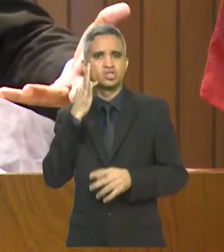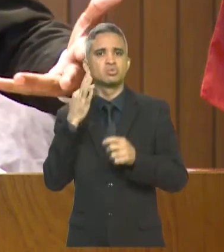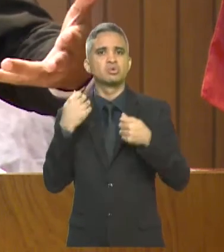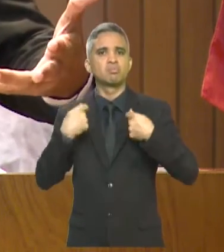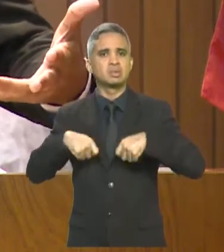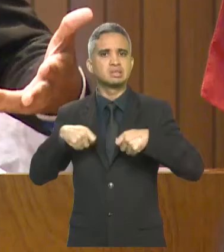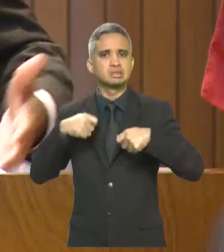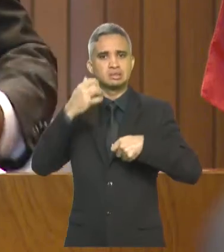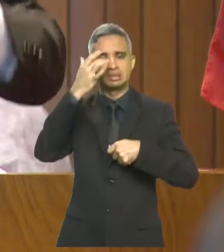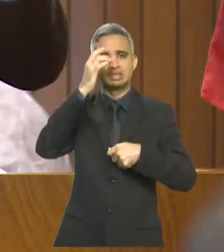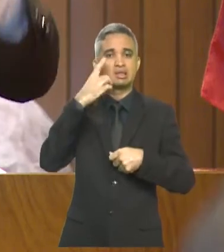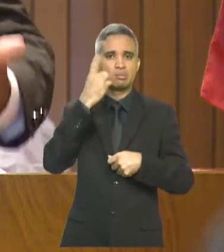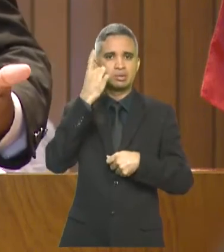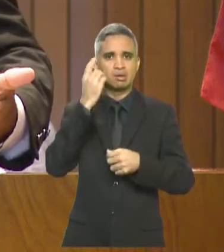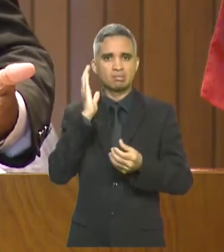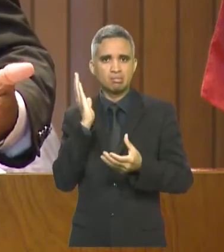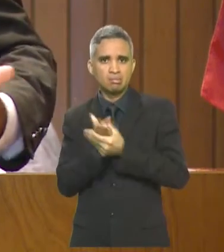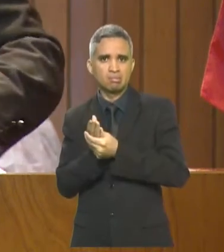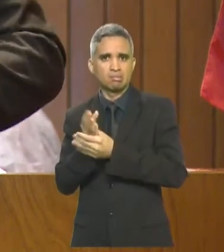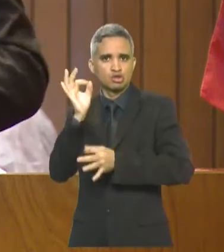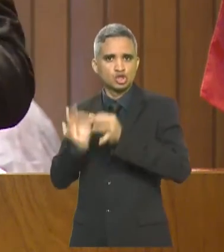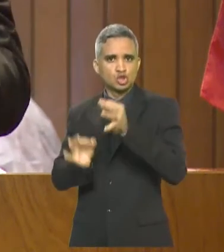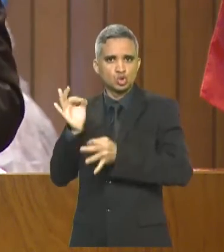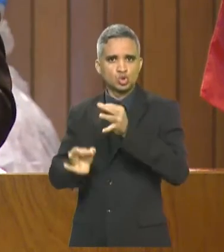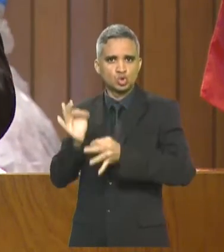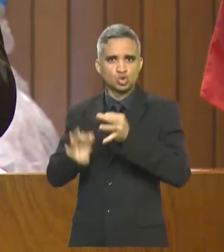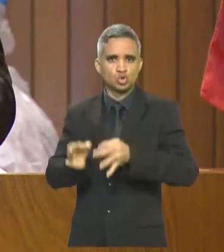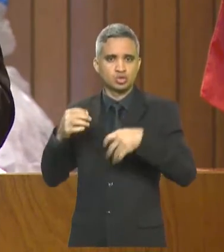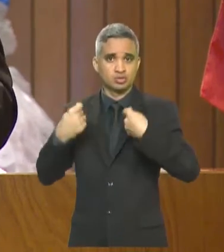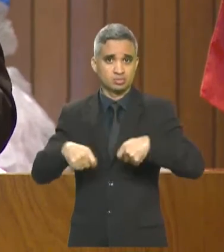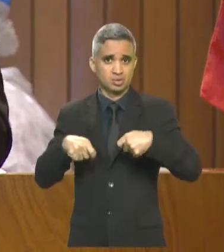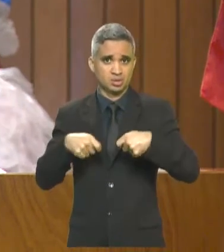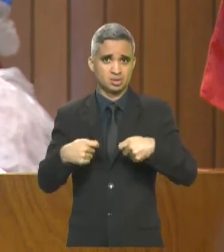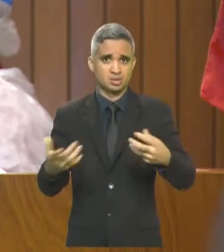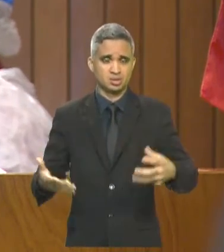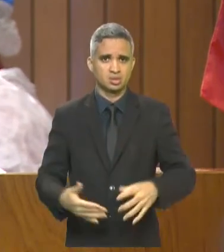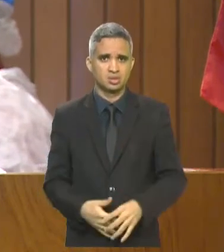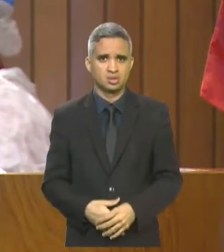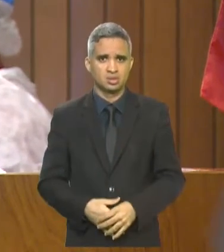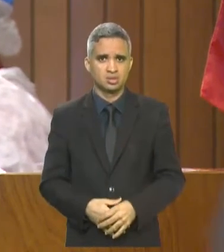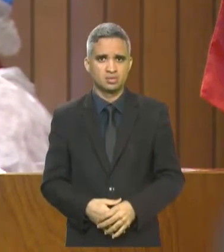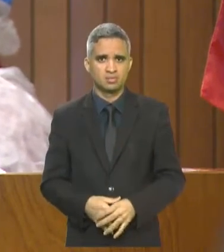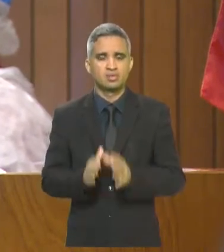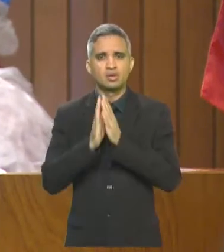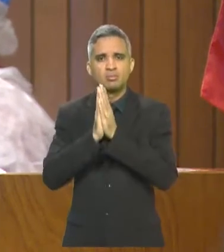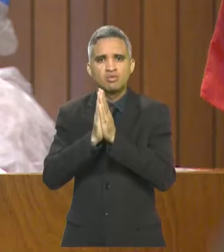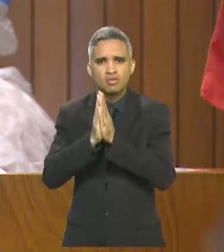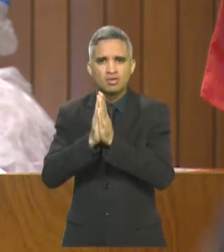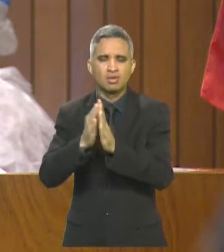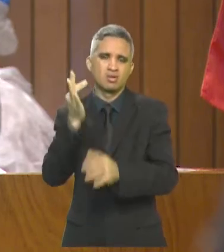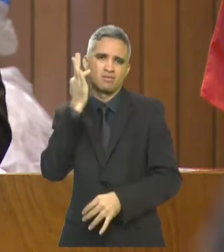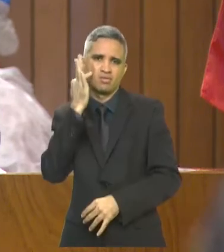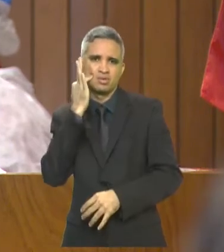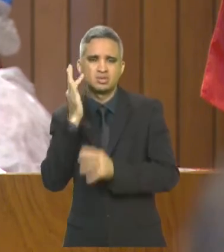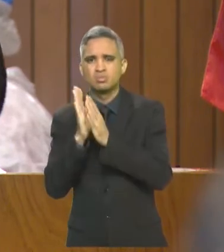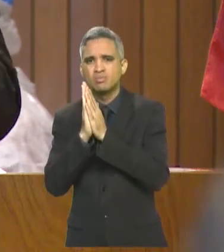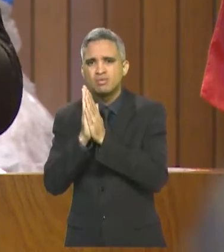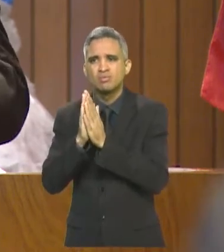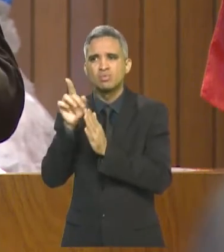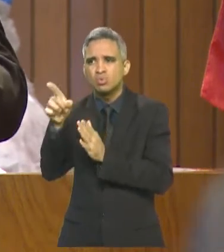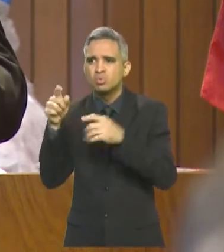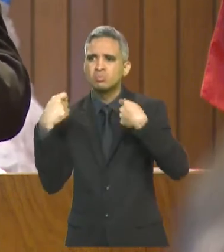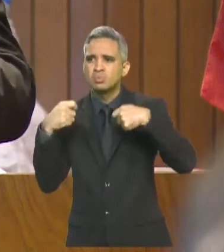seja diplomata, seja um gestor, essa é a sua briga com o governo federal, que impede a população do estado do Maranhão,